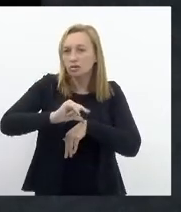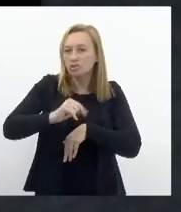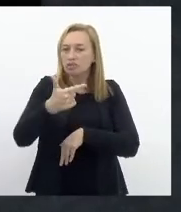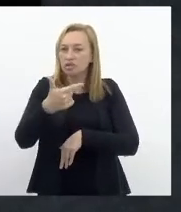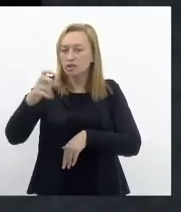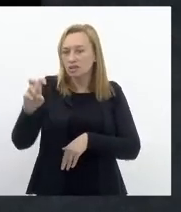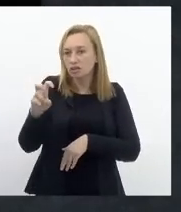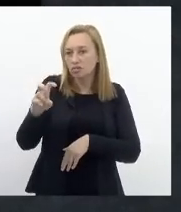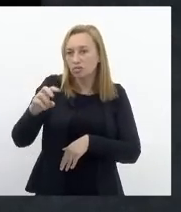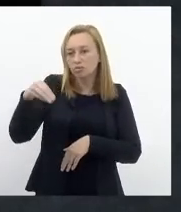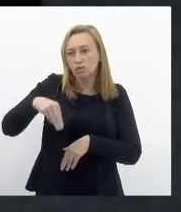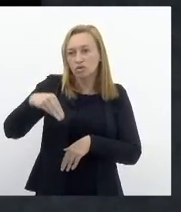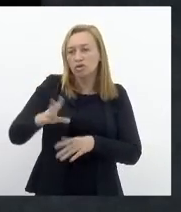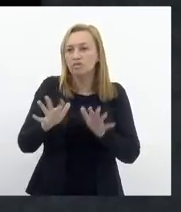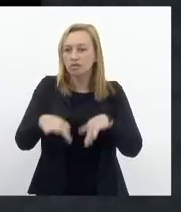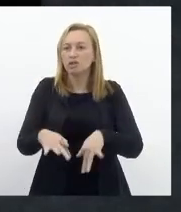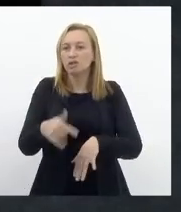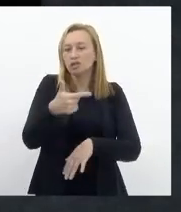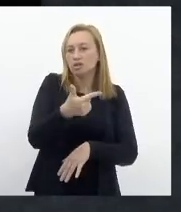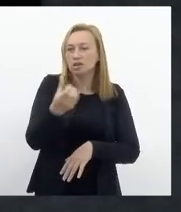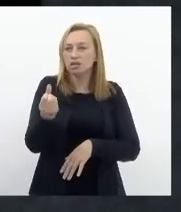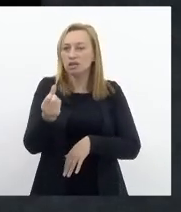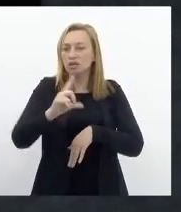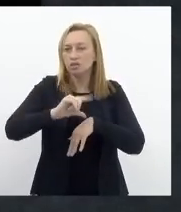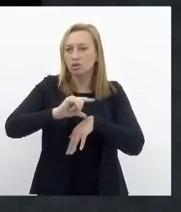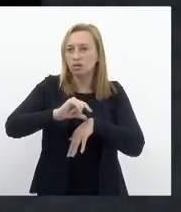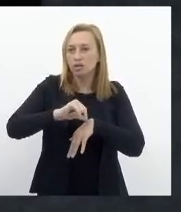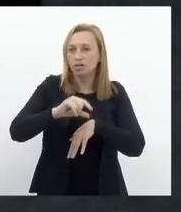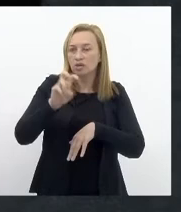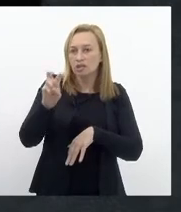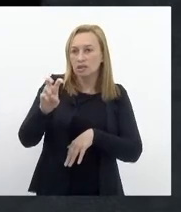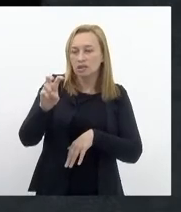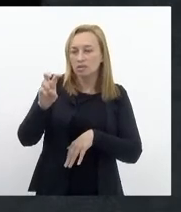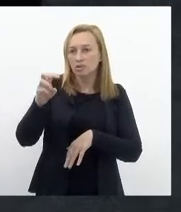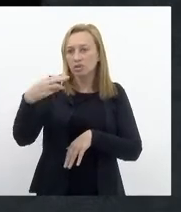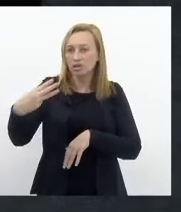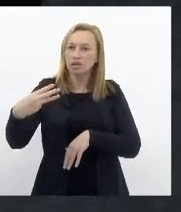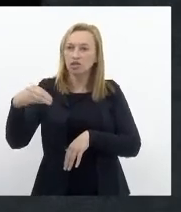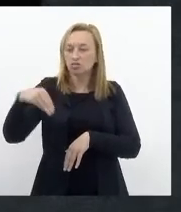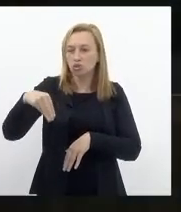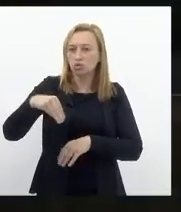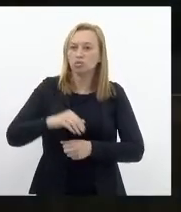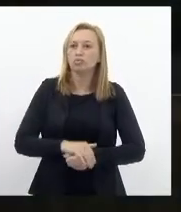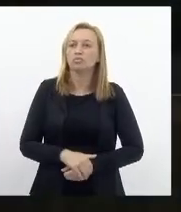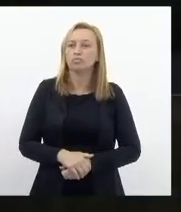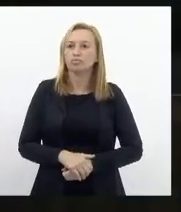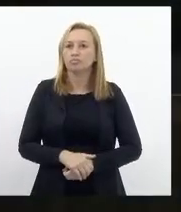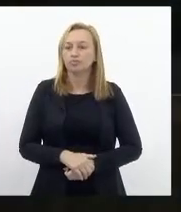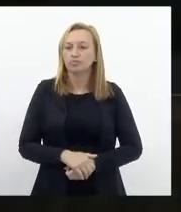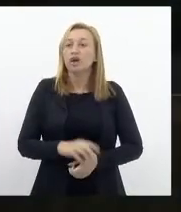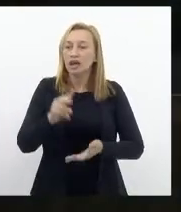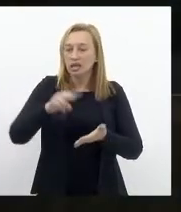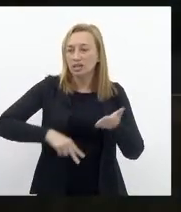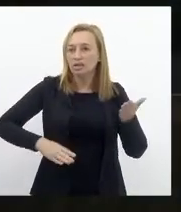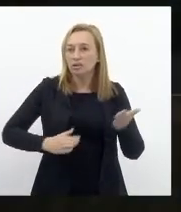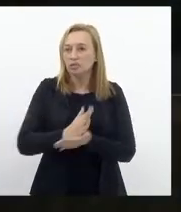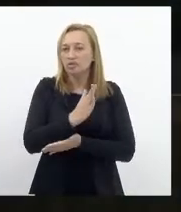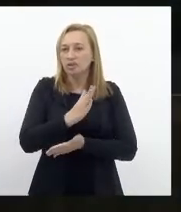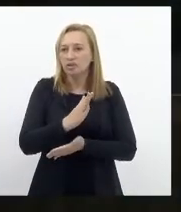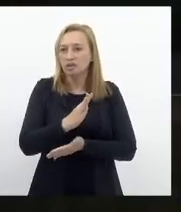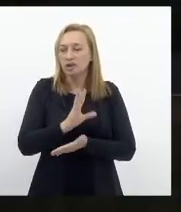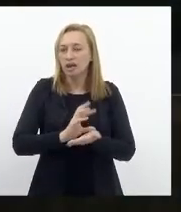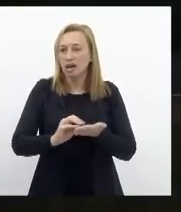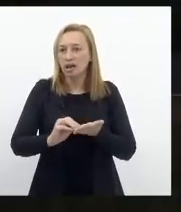minutos, encerrou-se às 16 horas e 53 minutos. Lida e aprovada a ata,